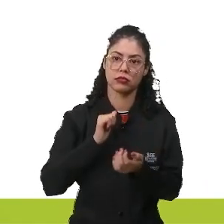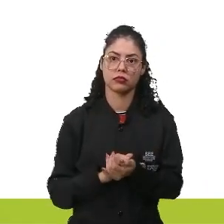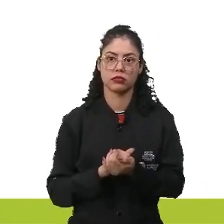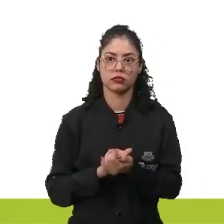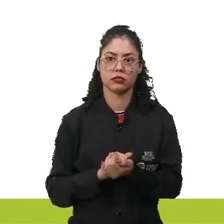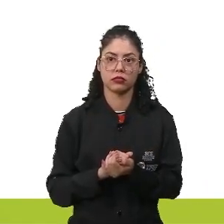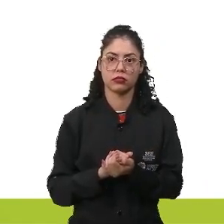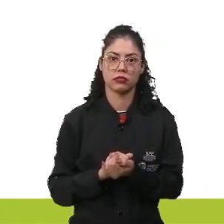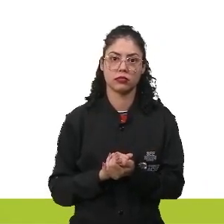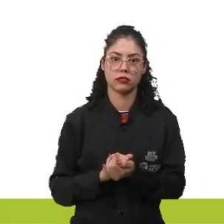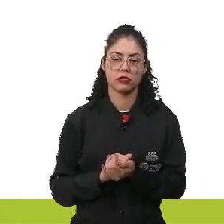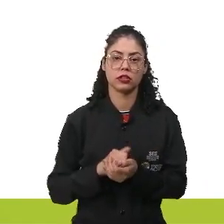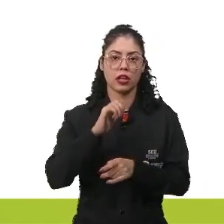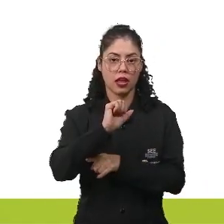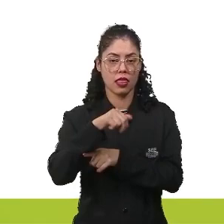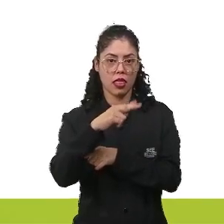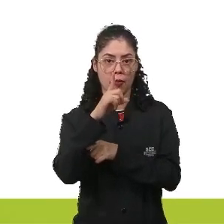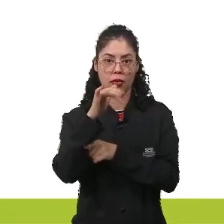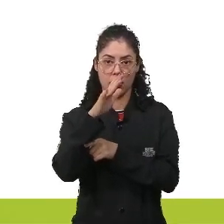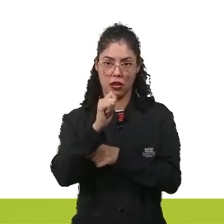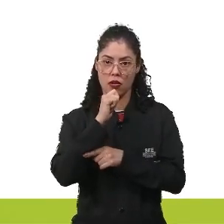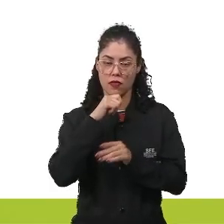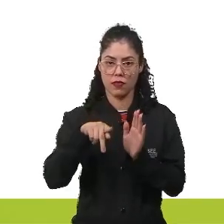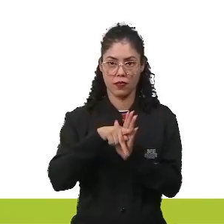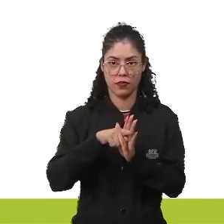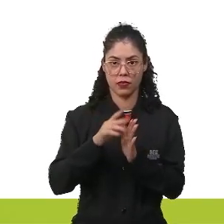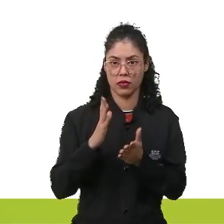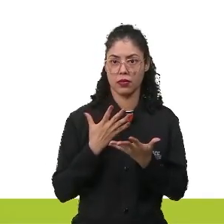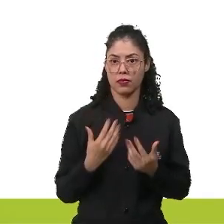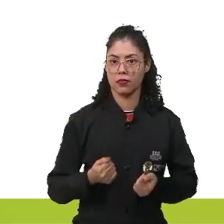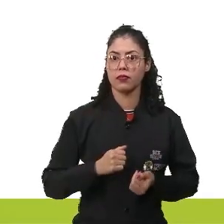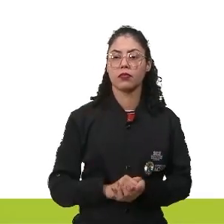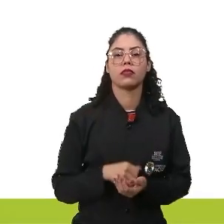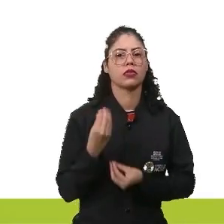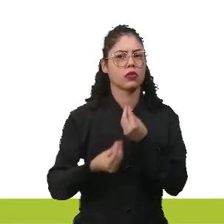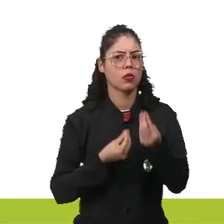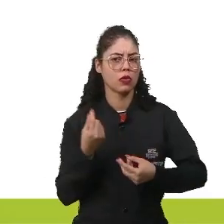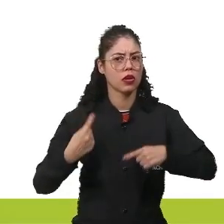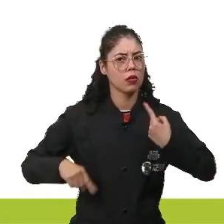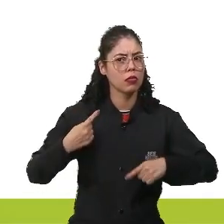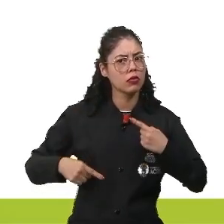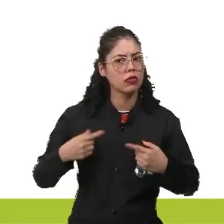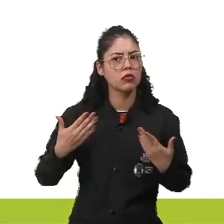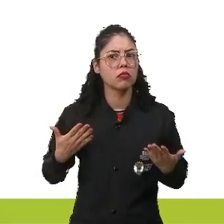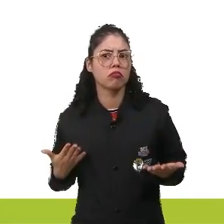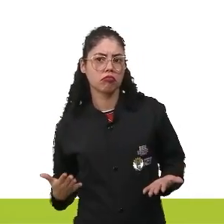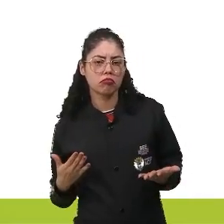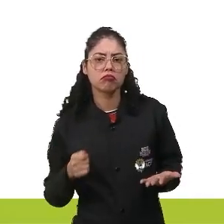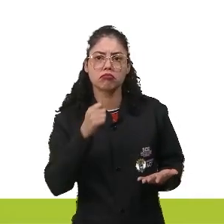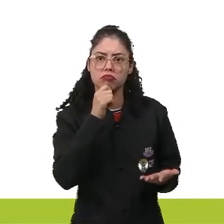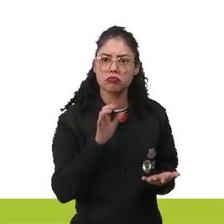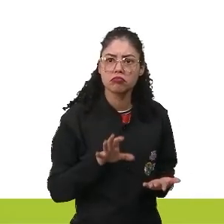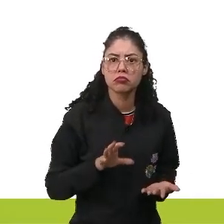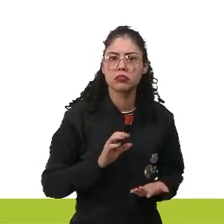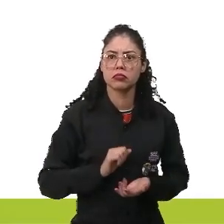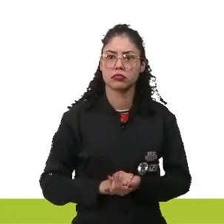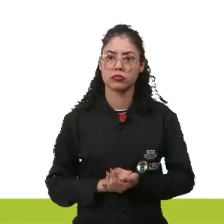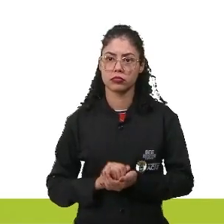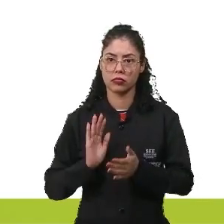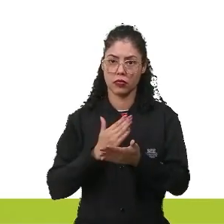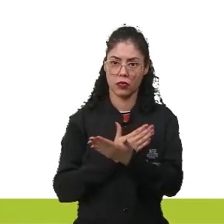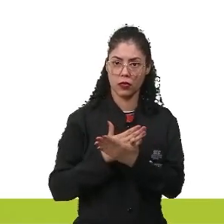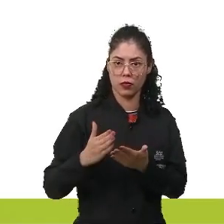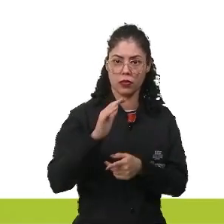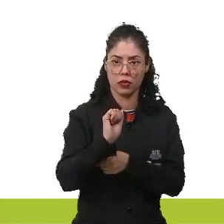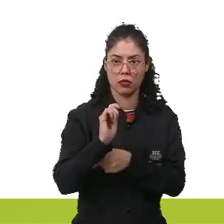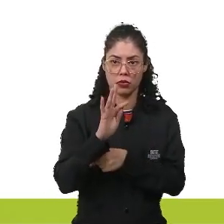Bonaparte assume o poder em 1799. Vamos por parte. Como era a política na França absolutista? Então, no início